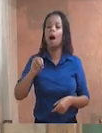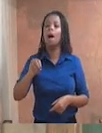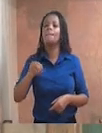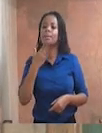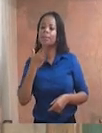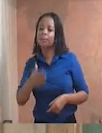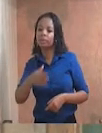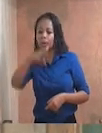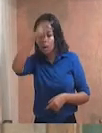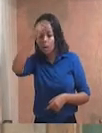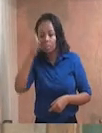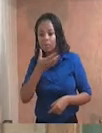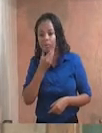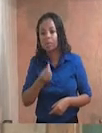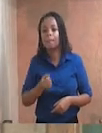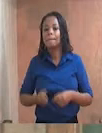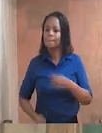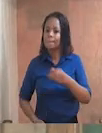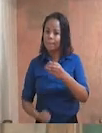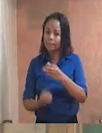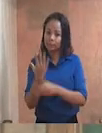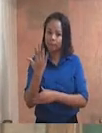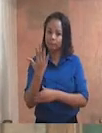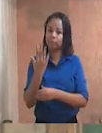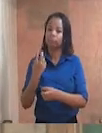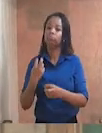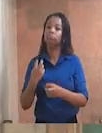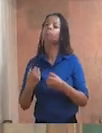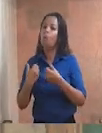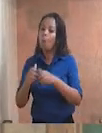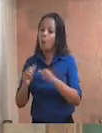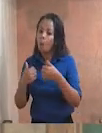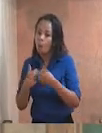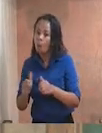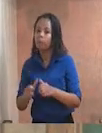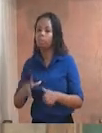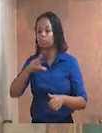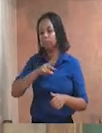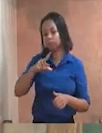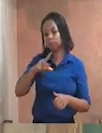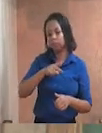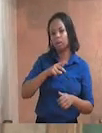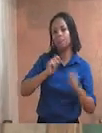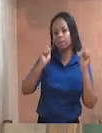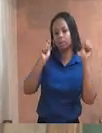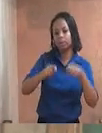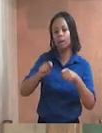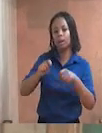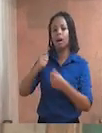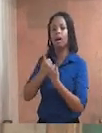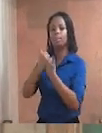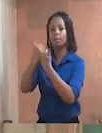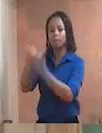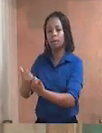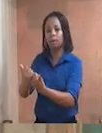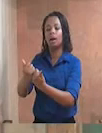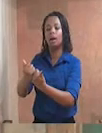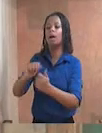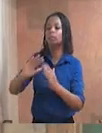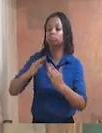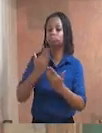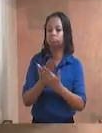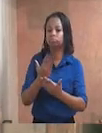implementação de um sistema de transporte escolar, com ônibus exclusivos, para atender alunos da rede municipal de ensino.